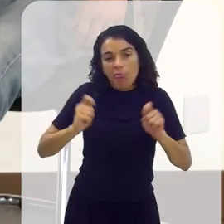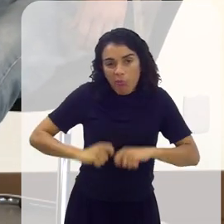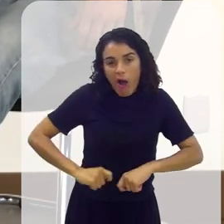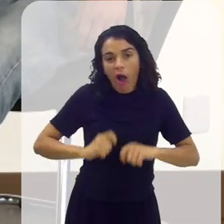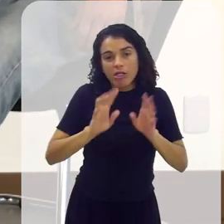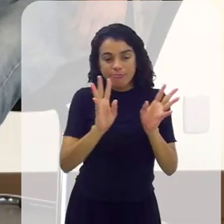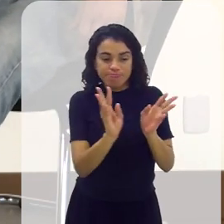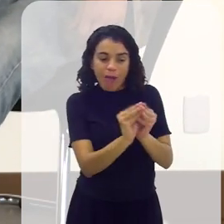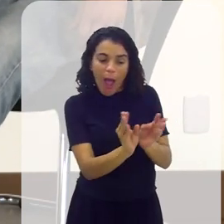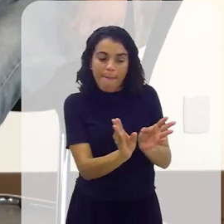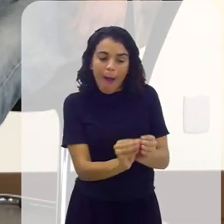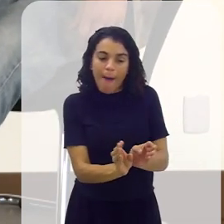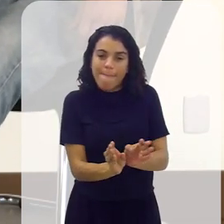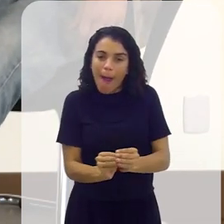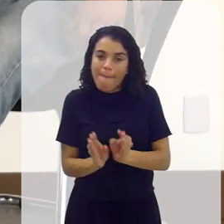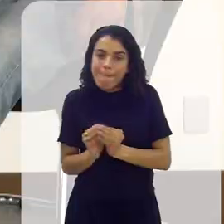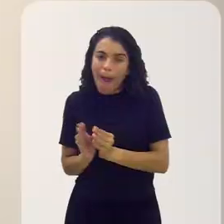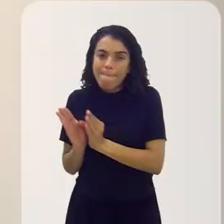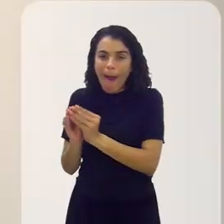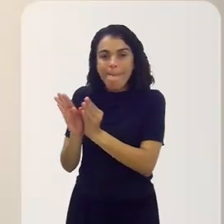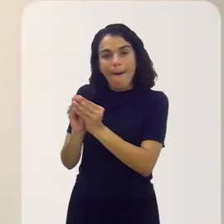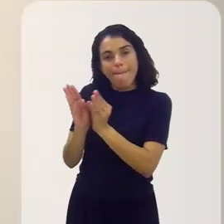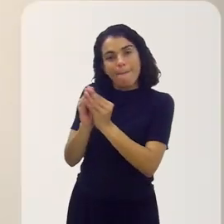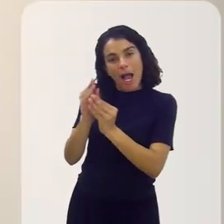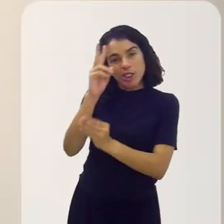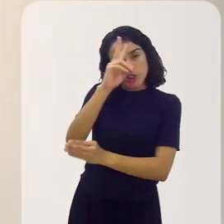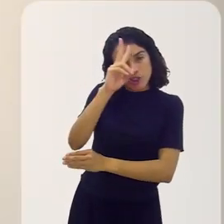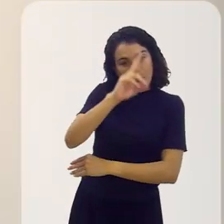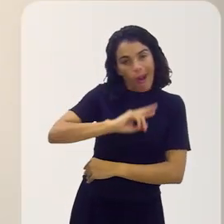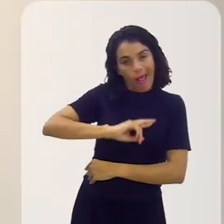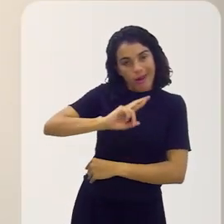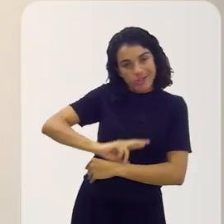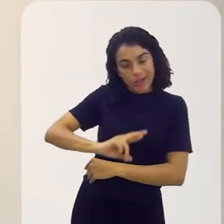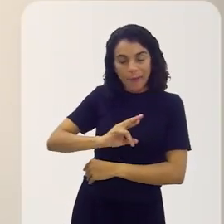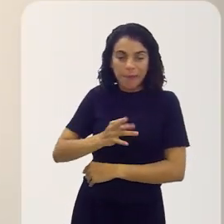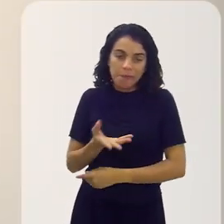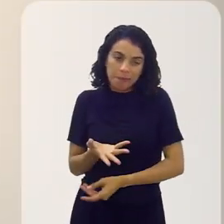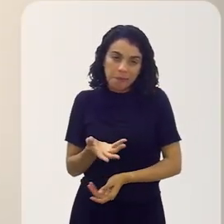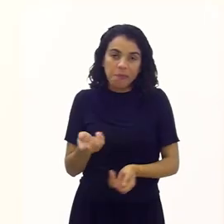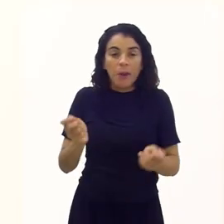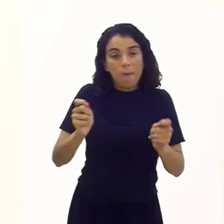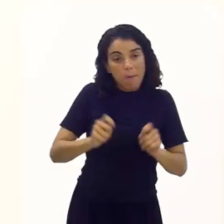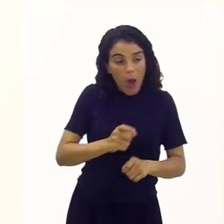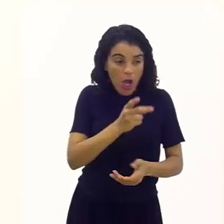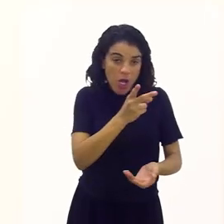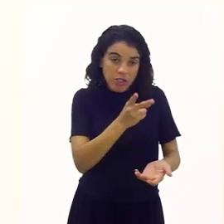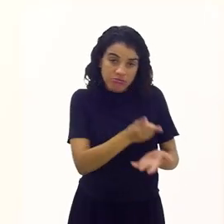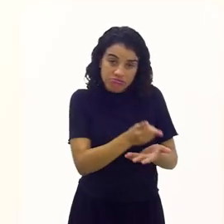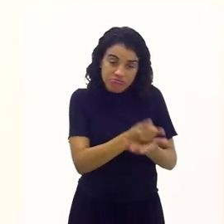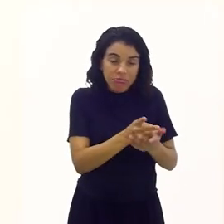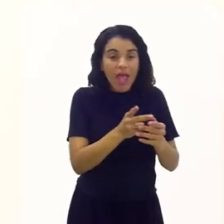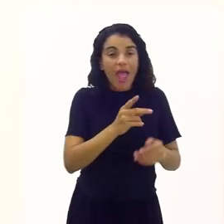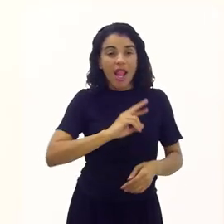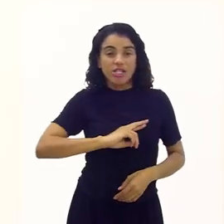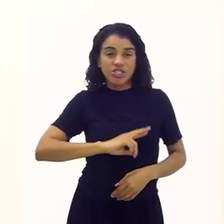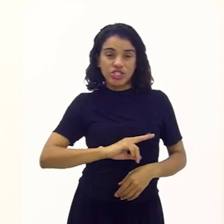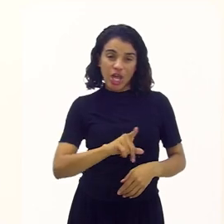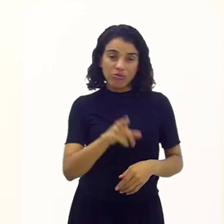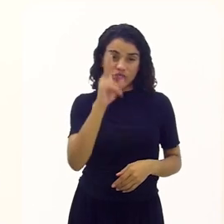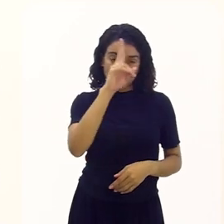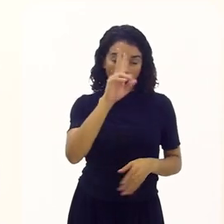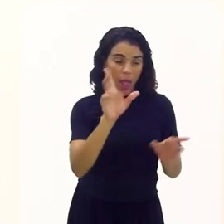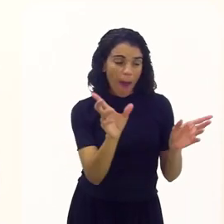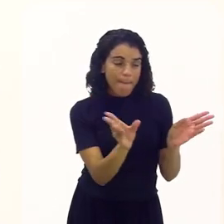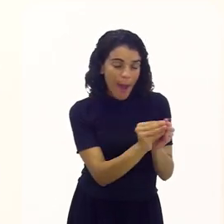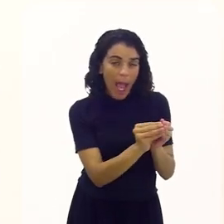pode resumir mesmo a história dessa religião, pode resumir ela mesmo, bem pequenininha,